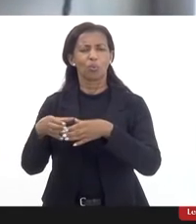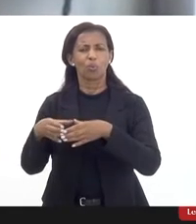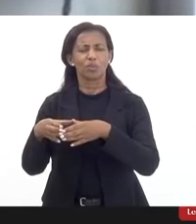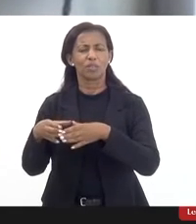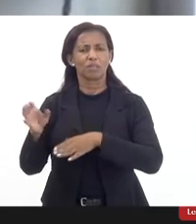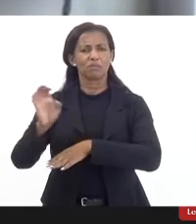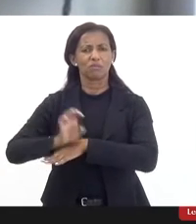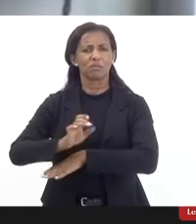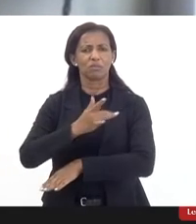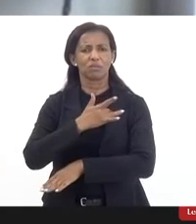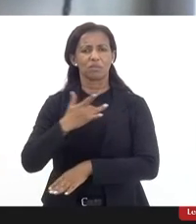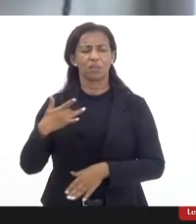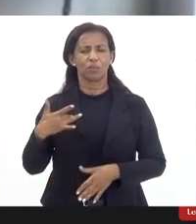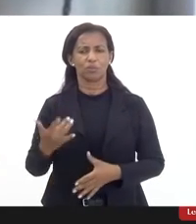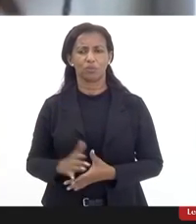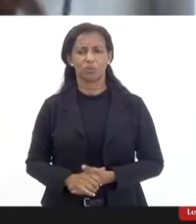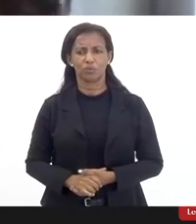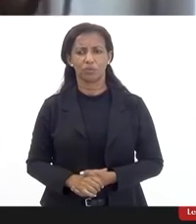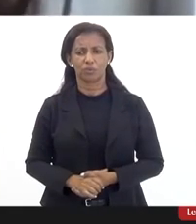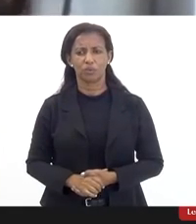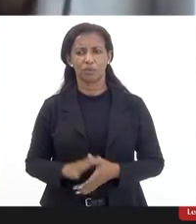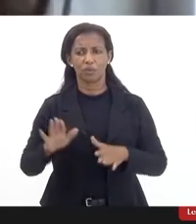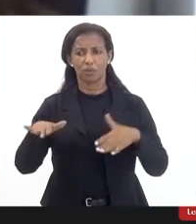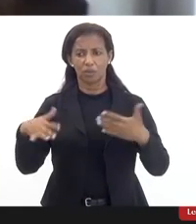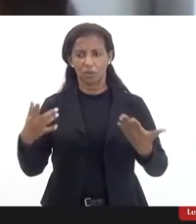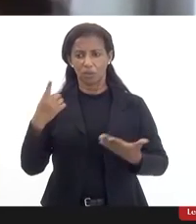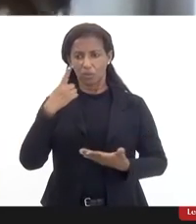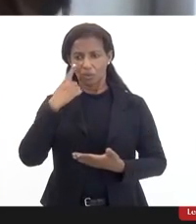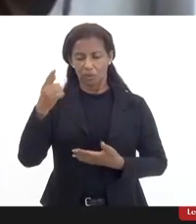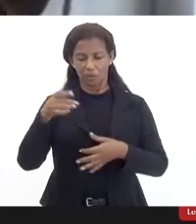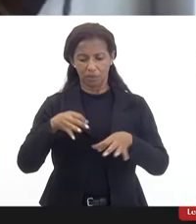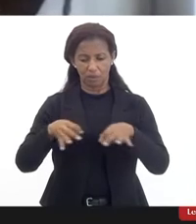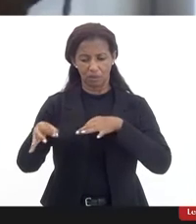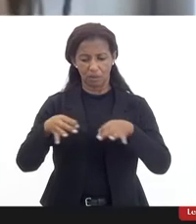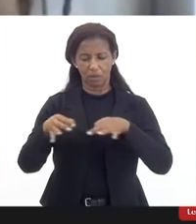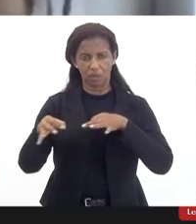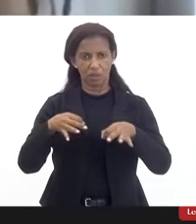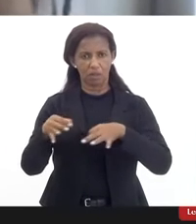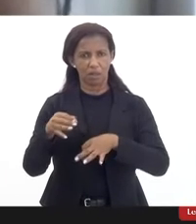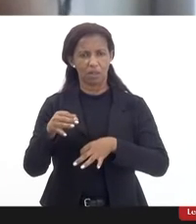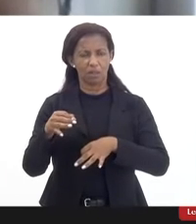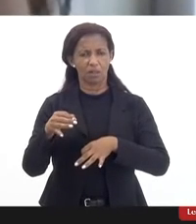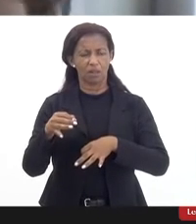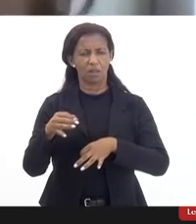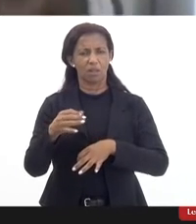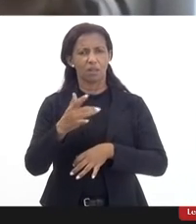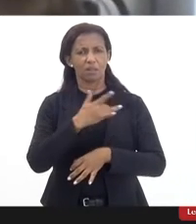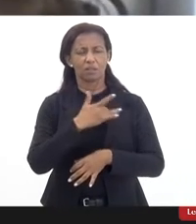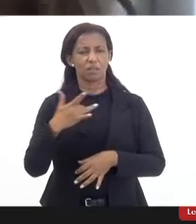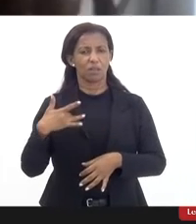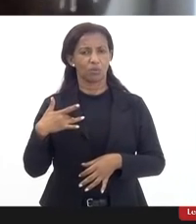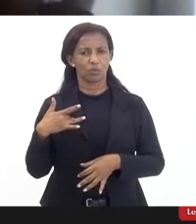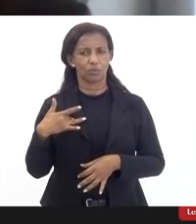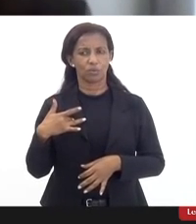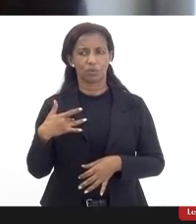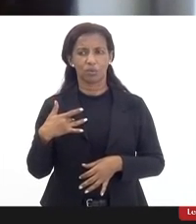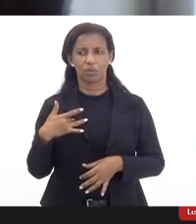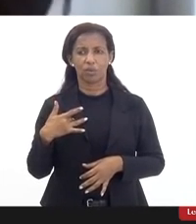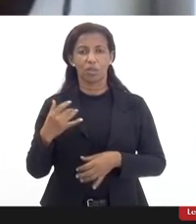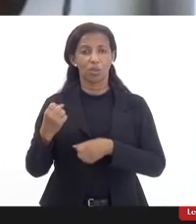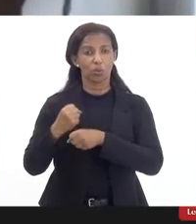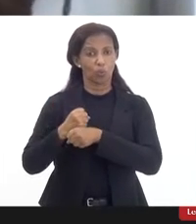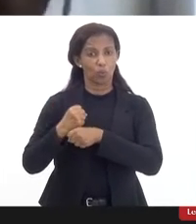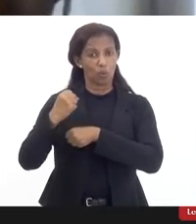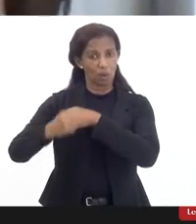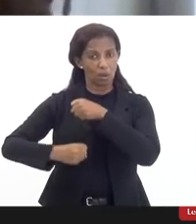de saúde e quando a gente vê o plano estadual de saúde e o plano plurianual